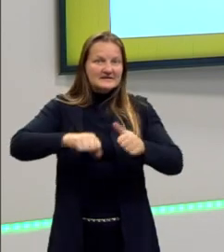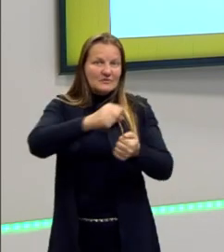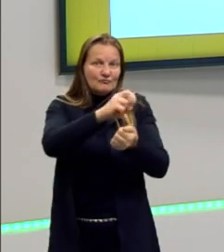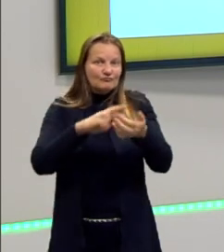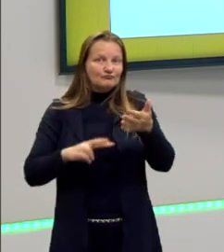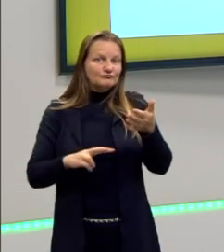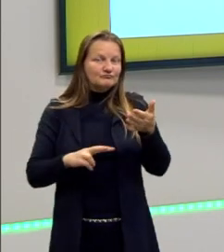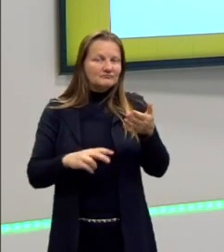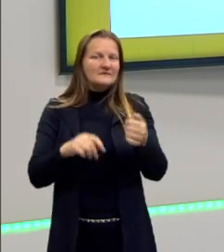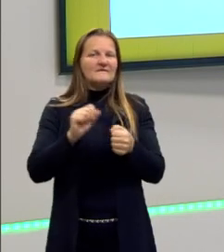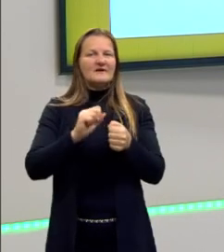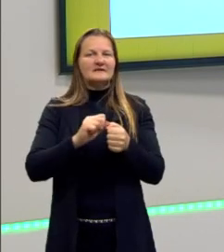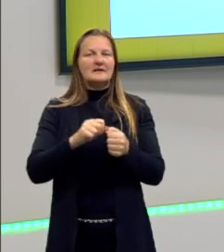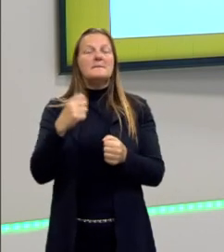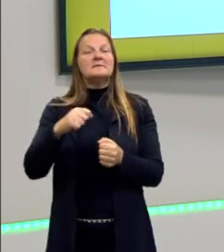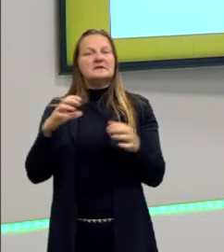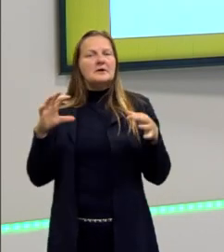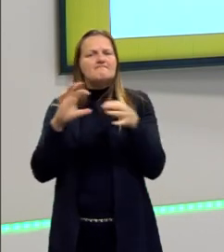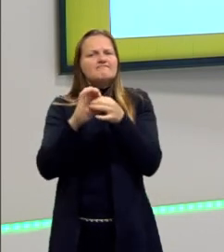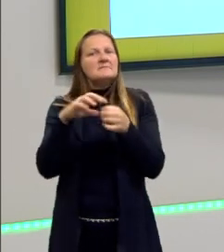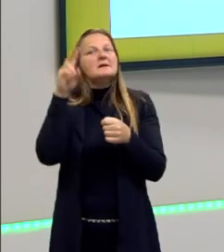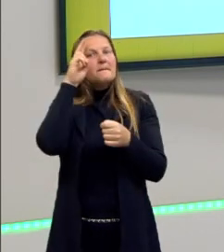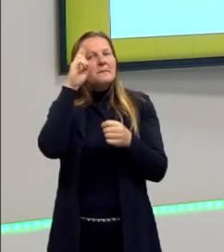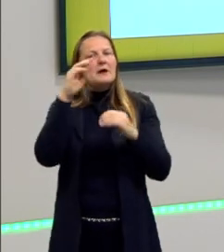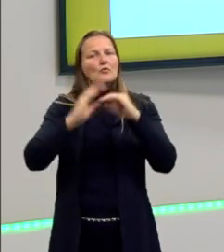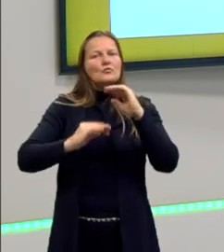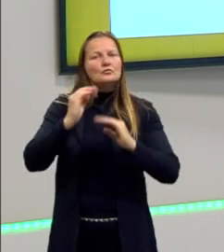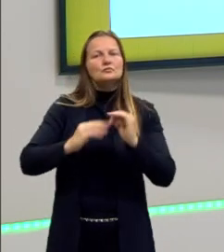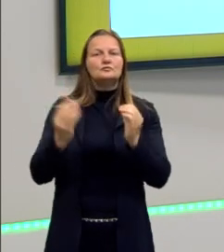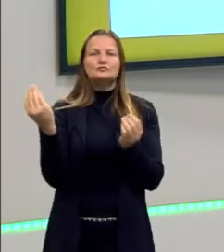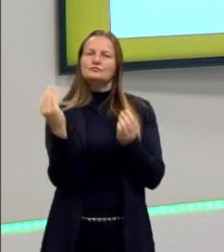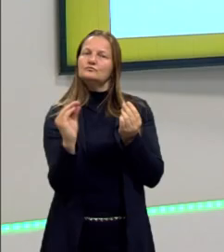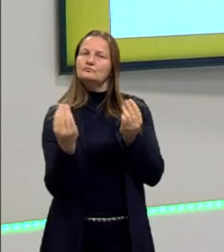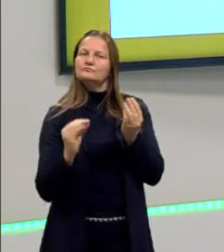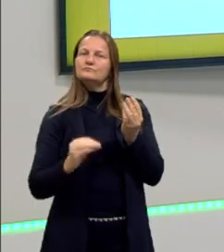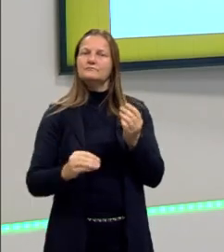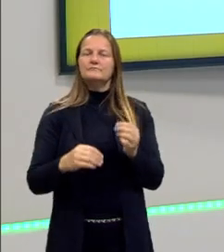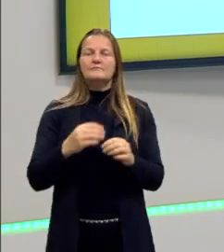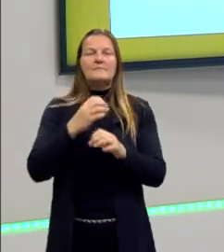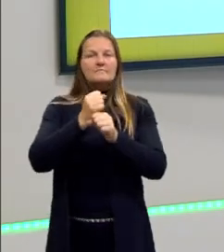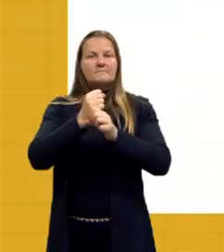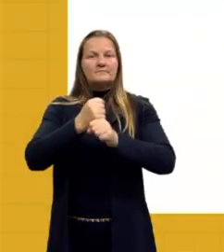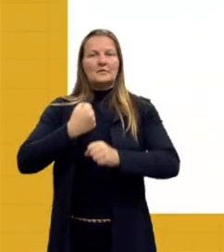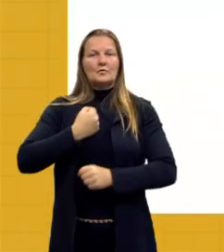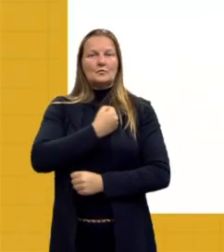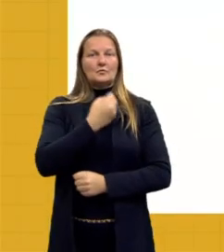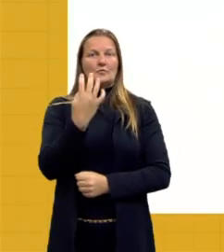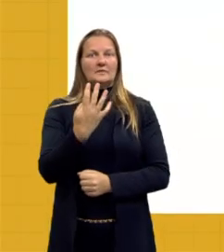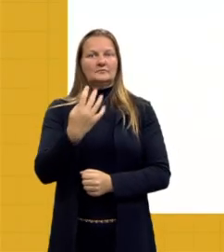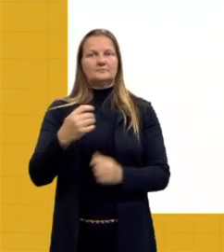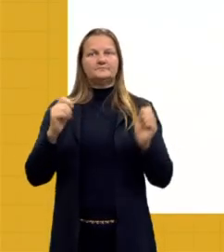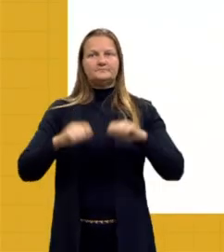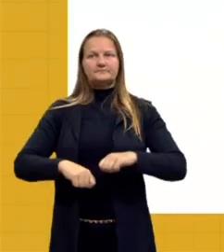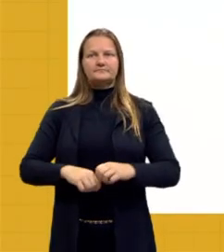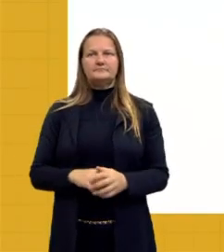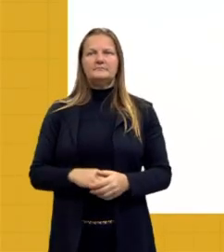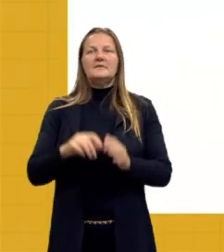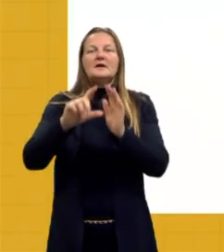corrigir esse texto, eu vou lembrar dos conectores. Porque é isso que ele cobra aqui. E depois,